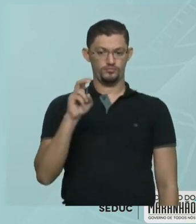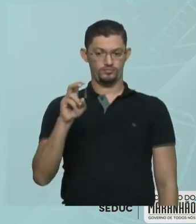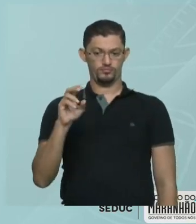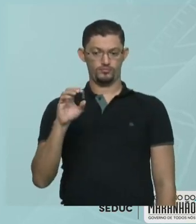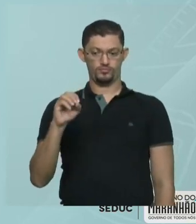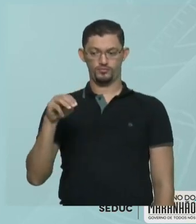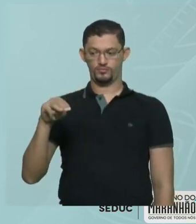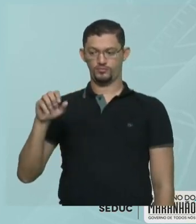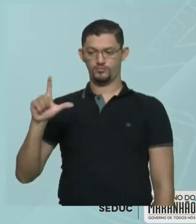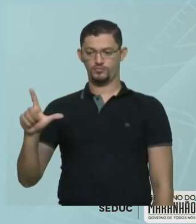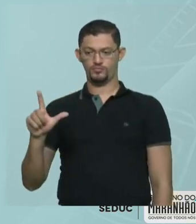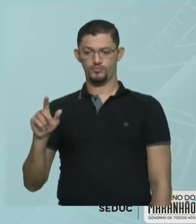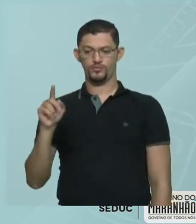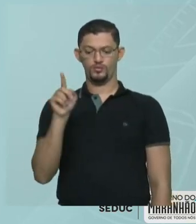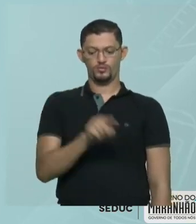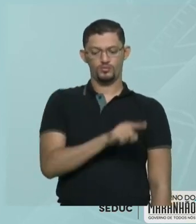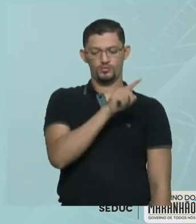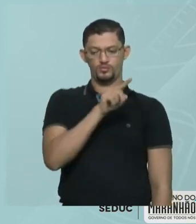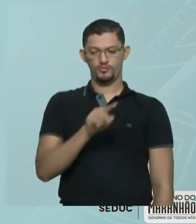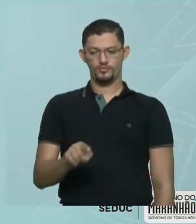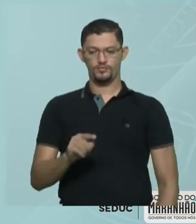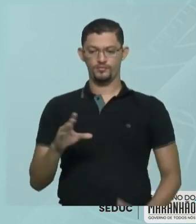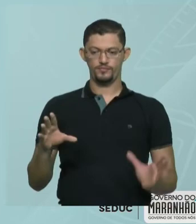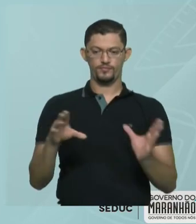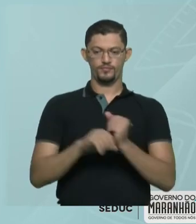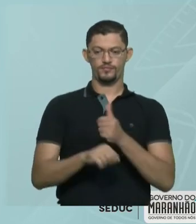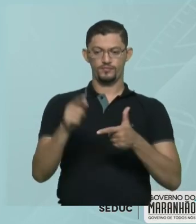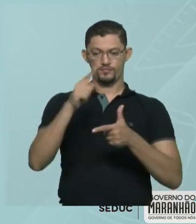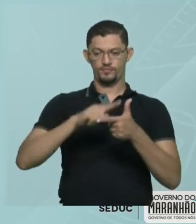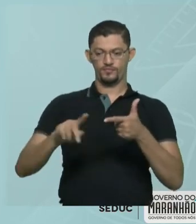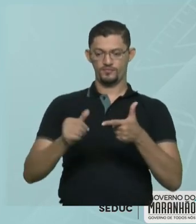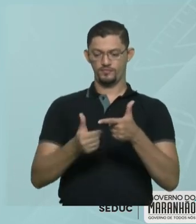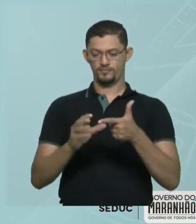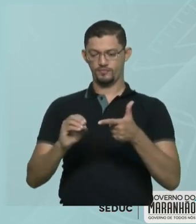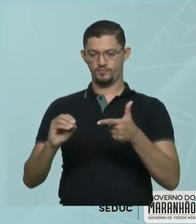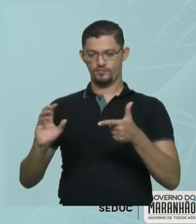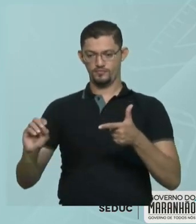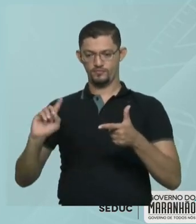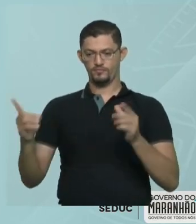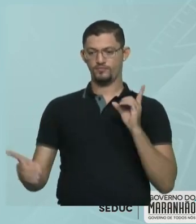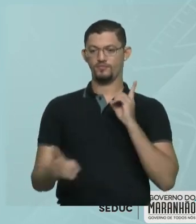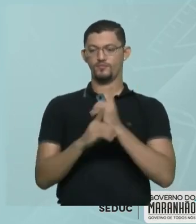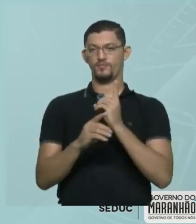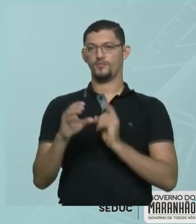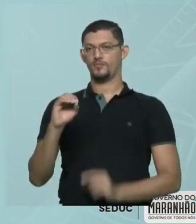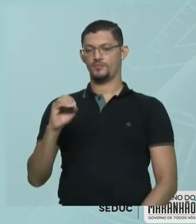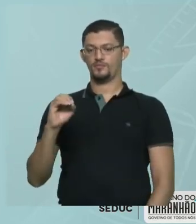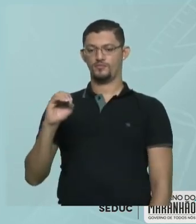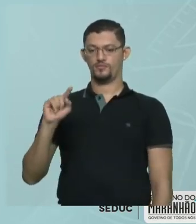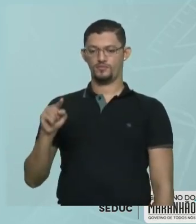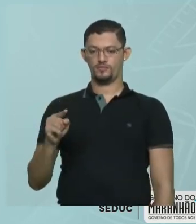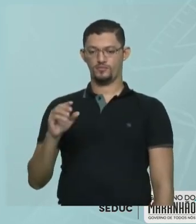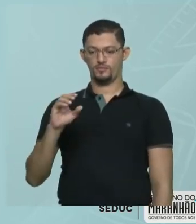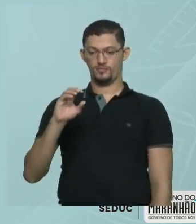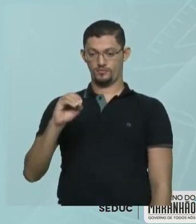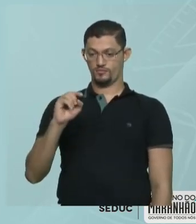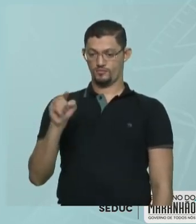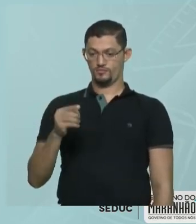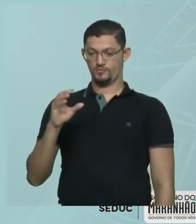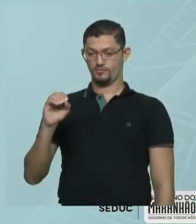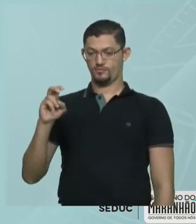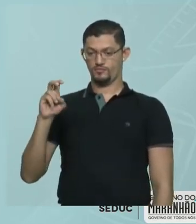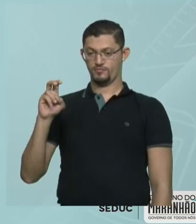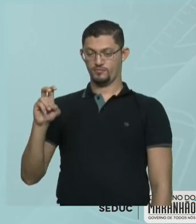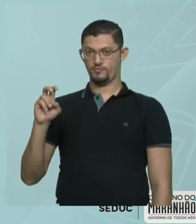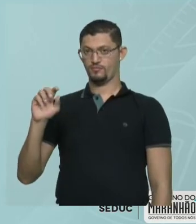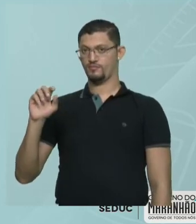corresponde a quantos litros? É só dividir esse valor por mil. Tudo bem? Então, ele me deu o volume da xícara de café, que